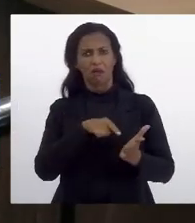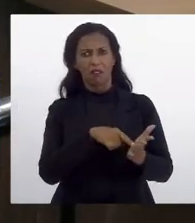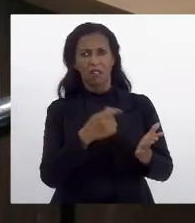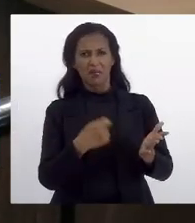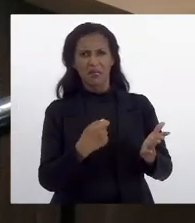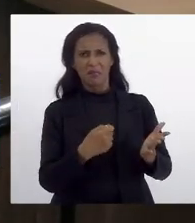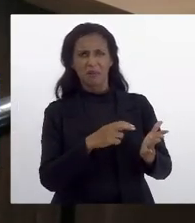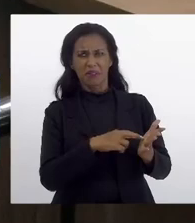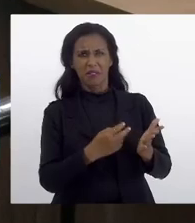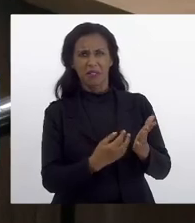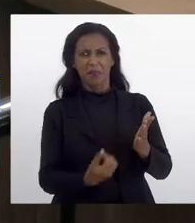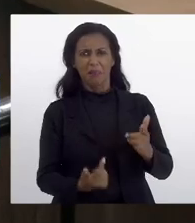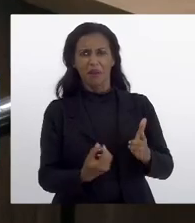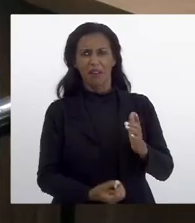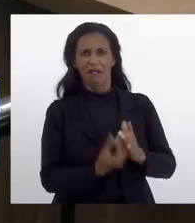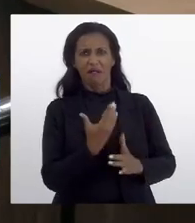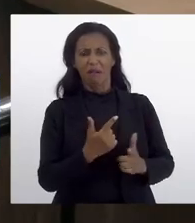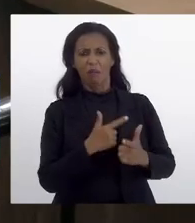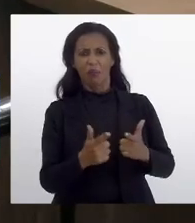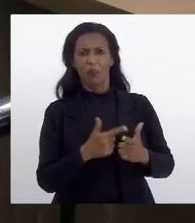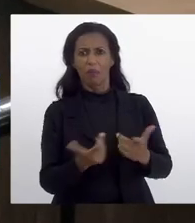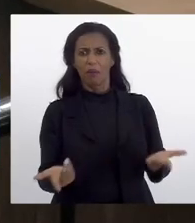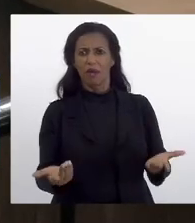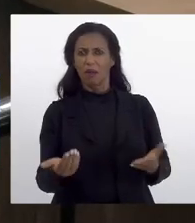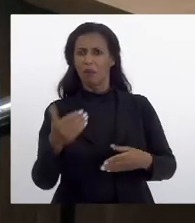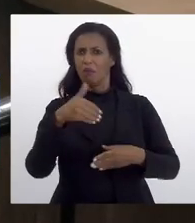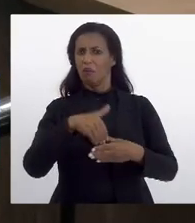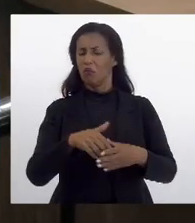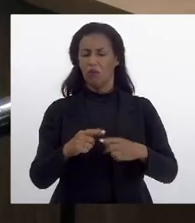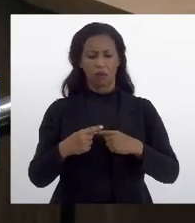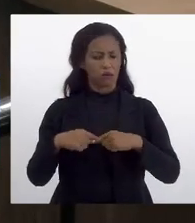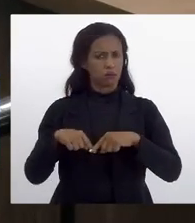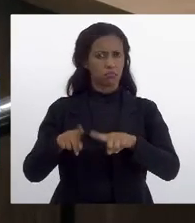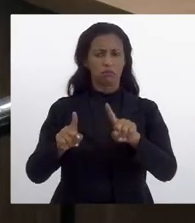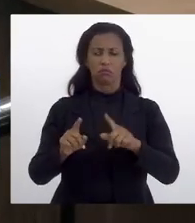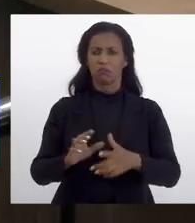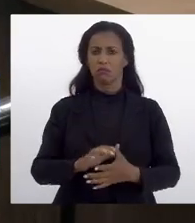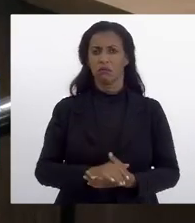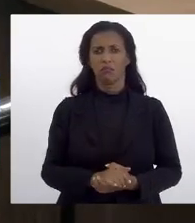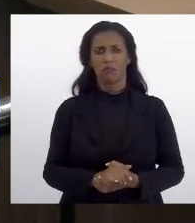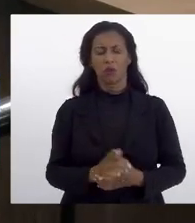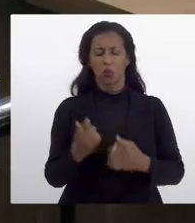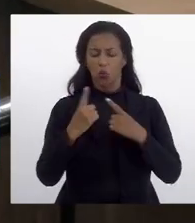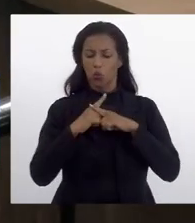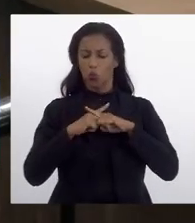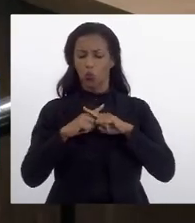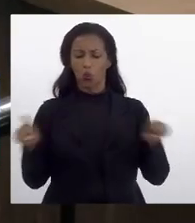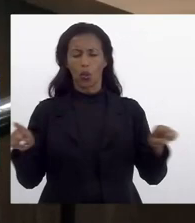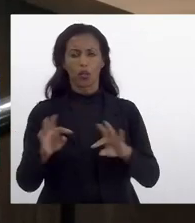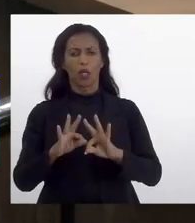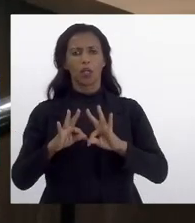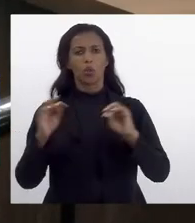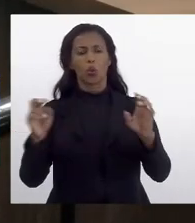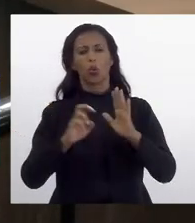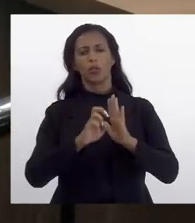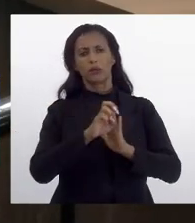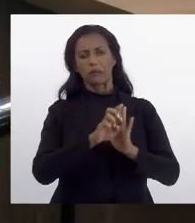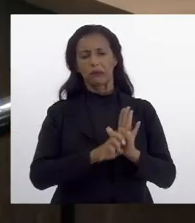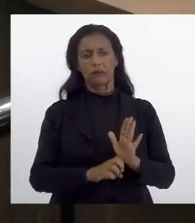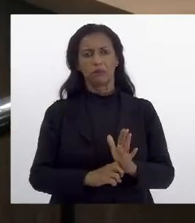emendar para criar problema? Meu voto é divergente, contrário a todas as emendas,